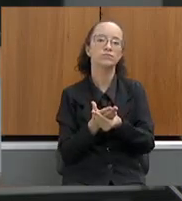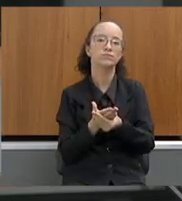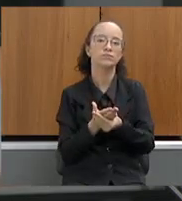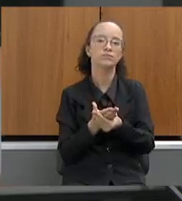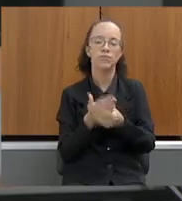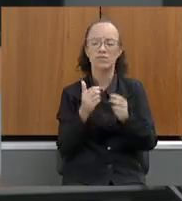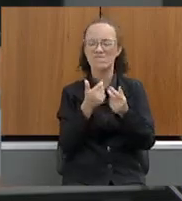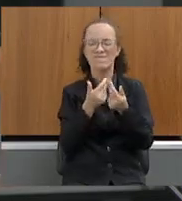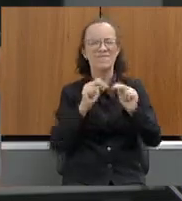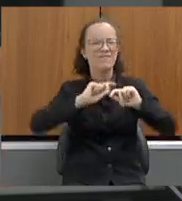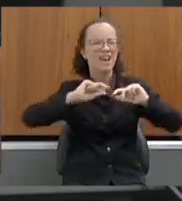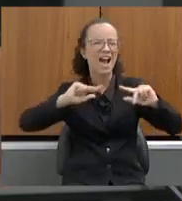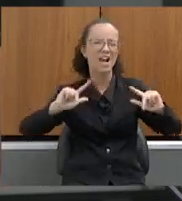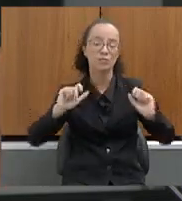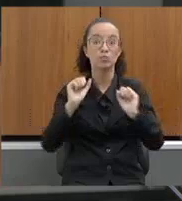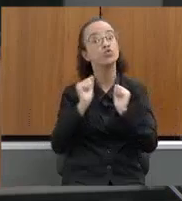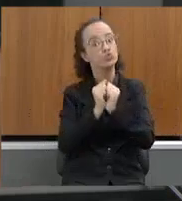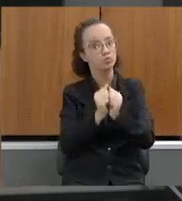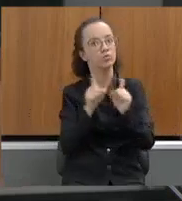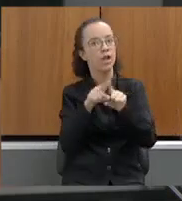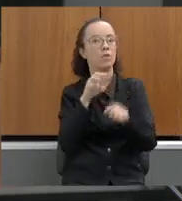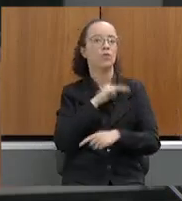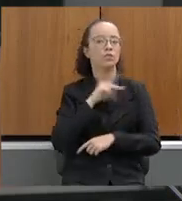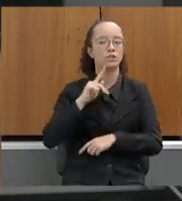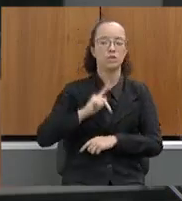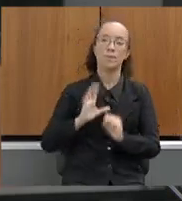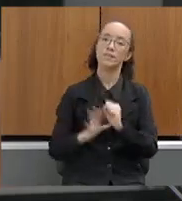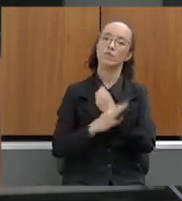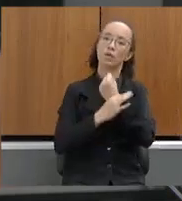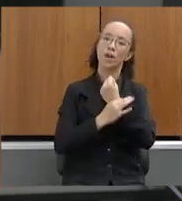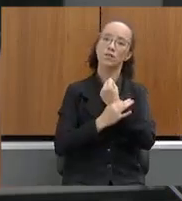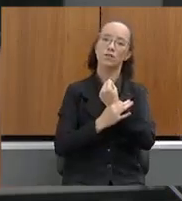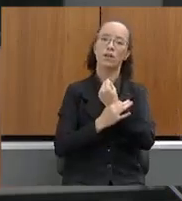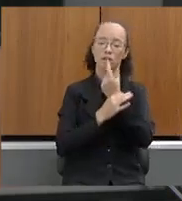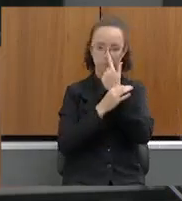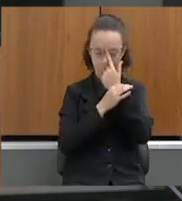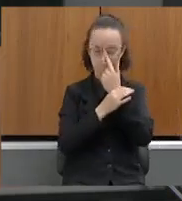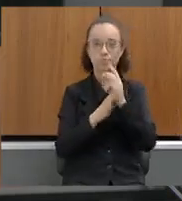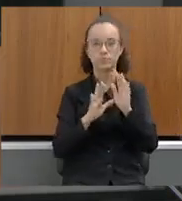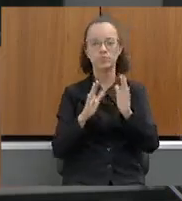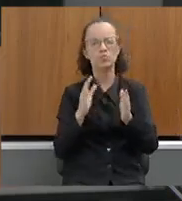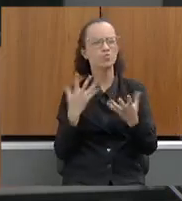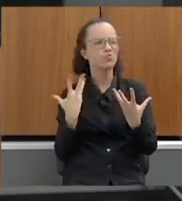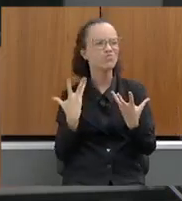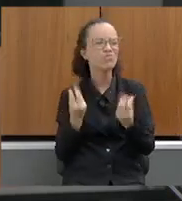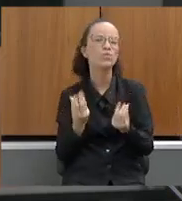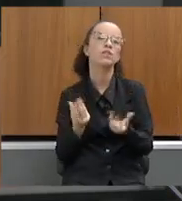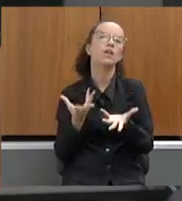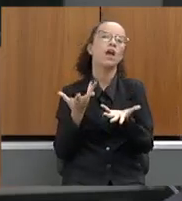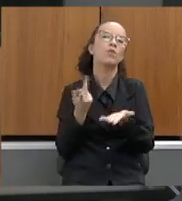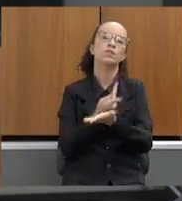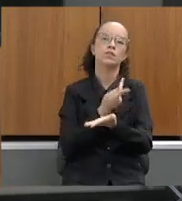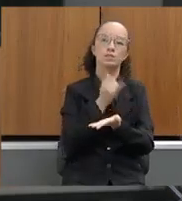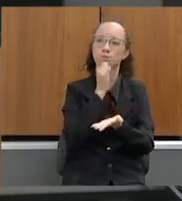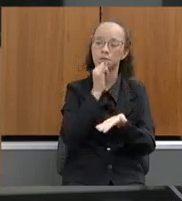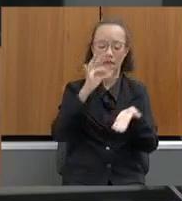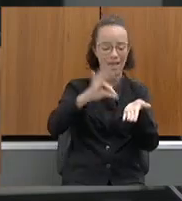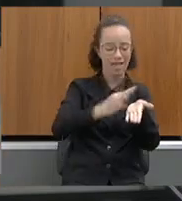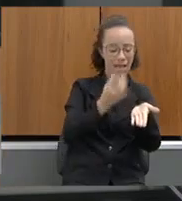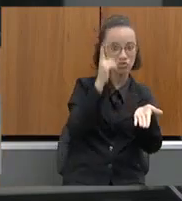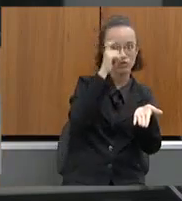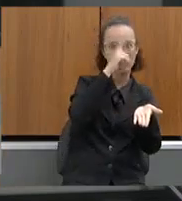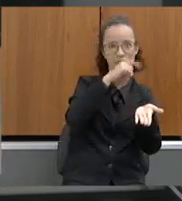junto ao Ministério Público para dar mais segurança aos servidores que muitas vezes têm dificuldade de colocar ali a sua assinatura